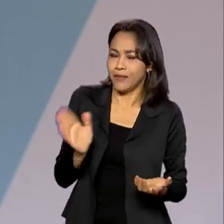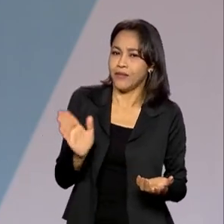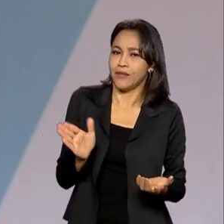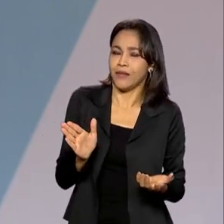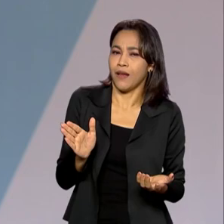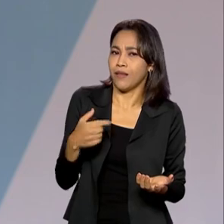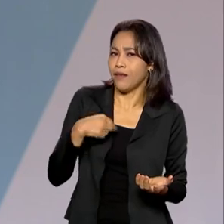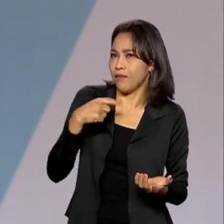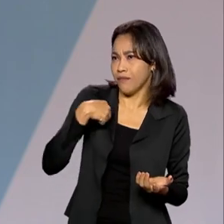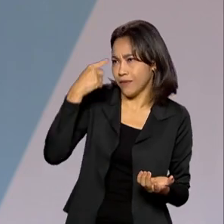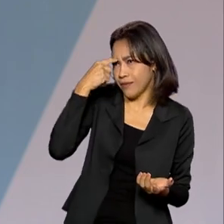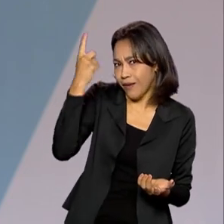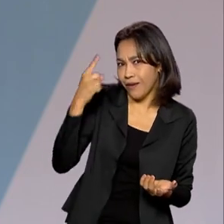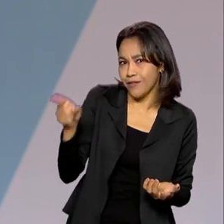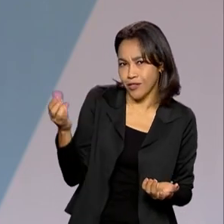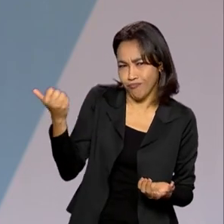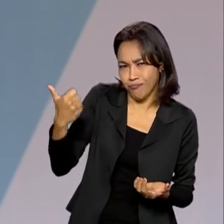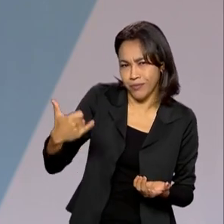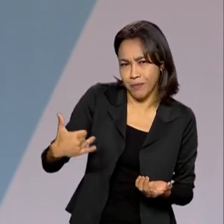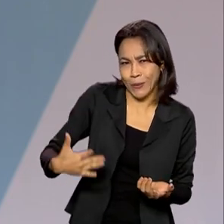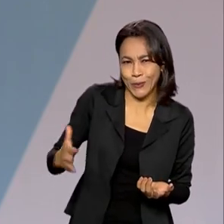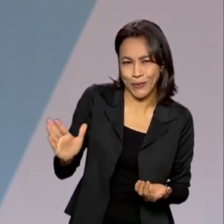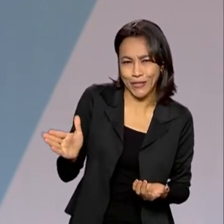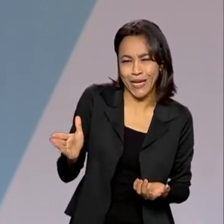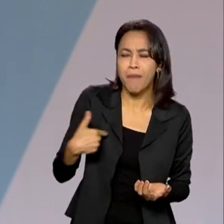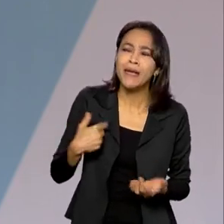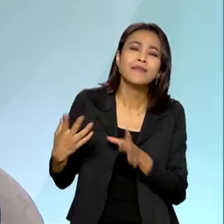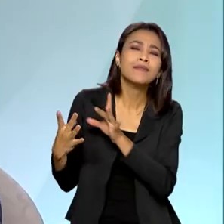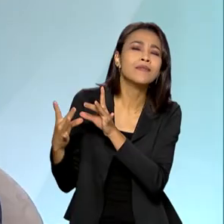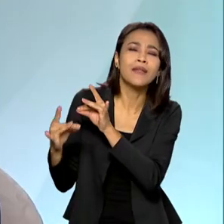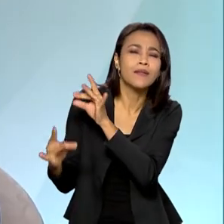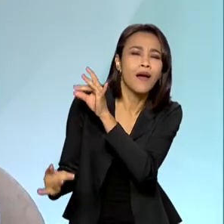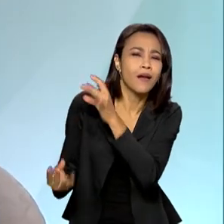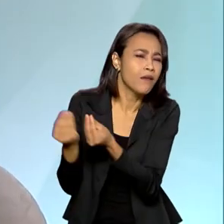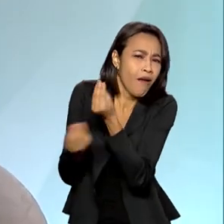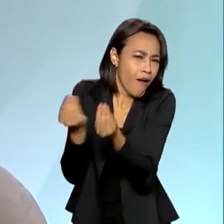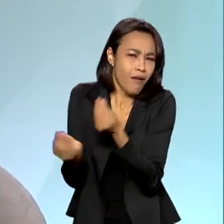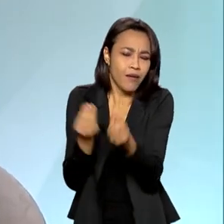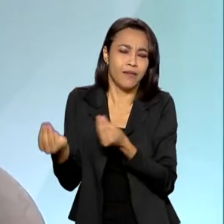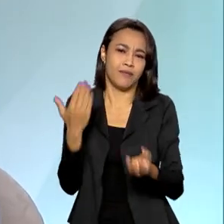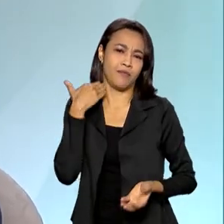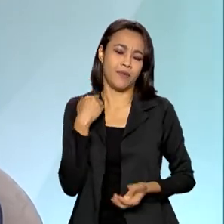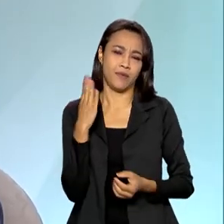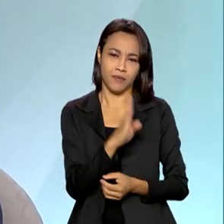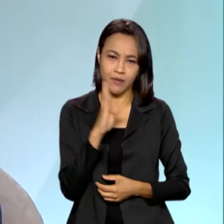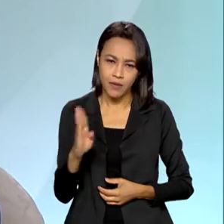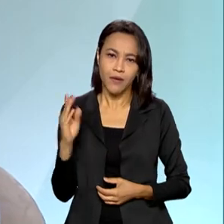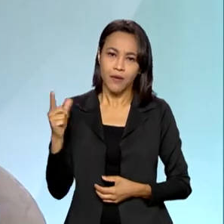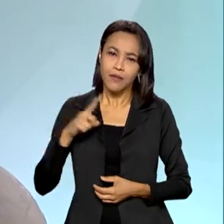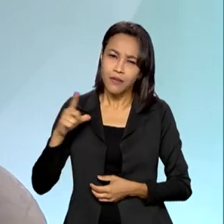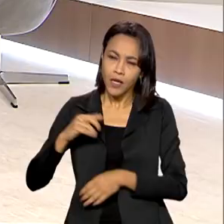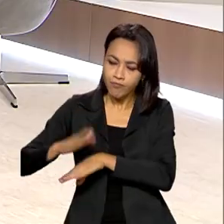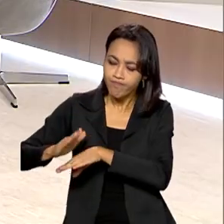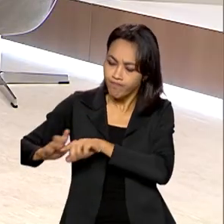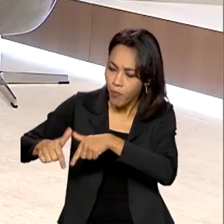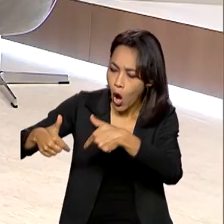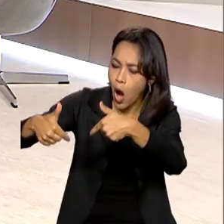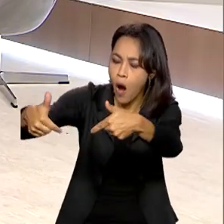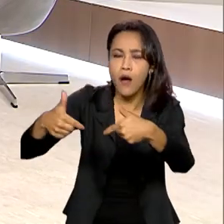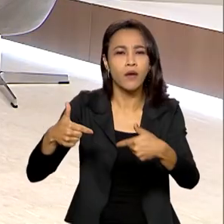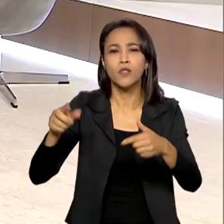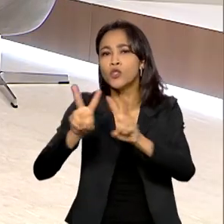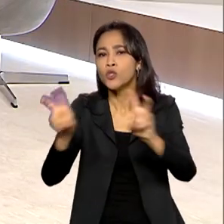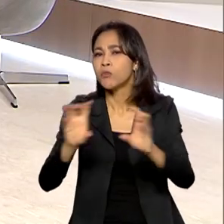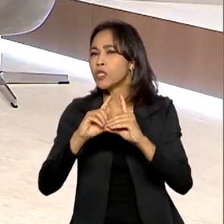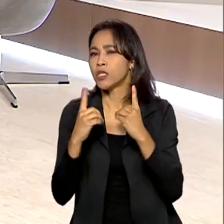ideia, mas um pouquinho em detalhes, como que o Banco do Brasil vem colocando em prática essa digitalização? Perfeito,